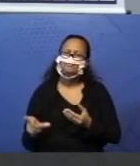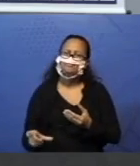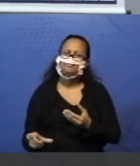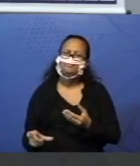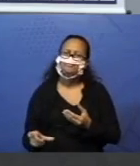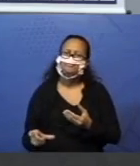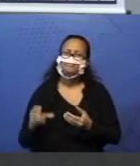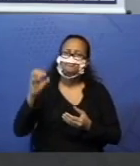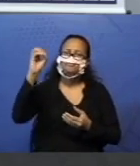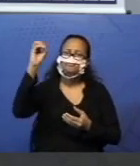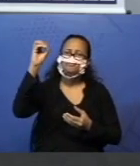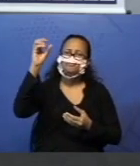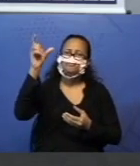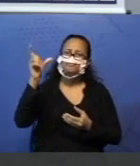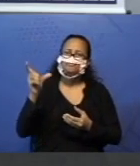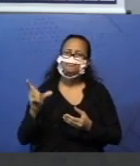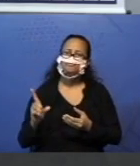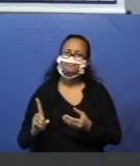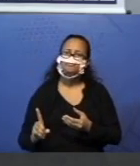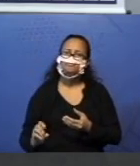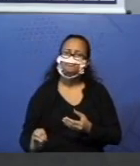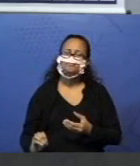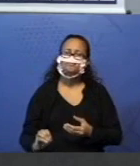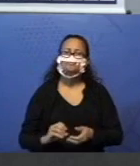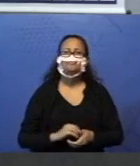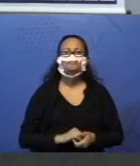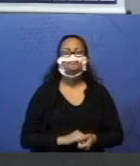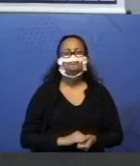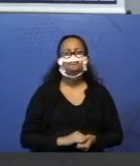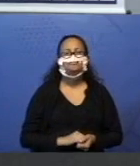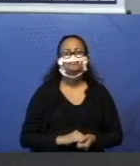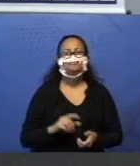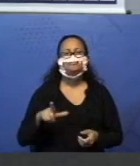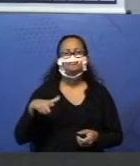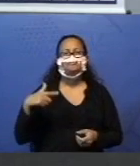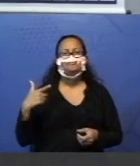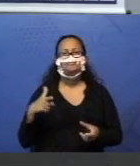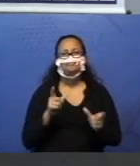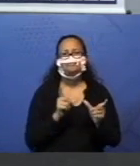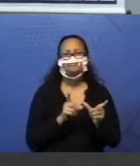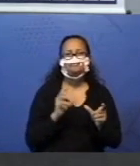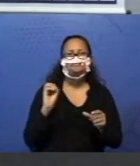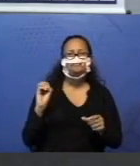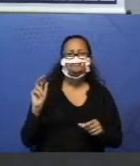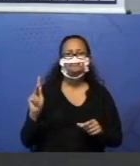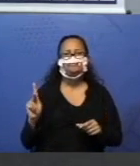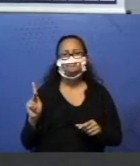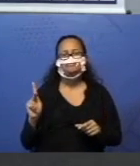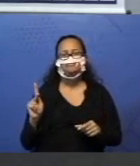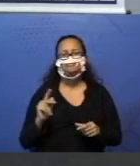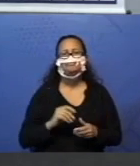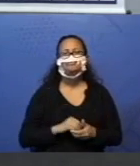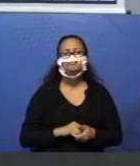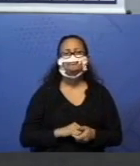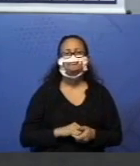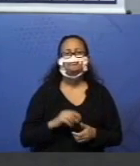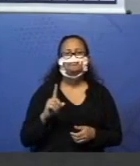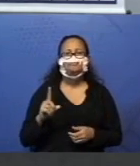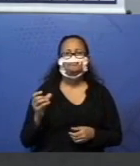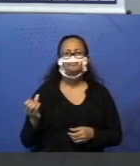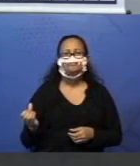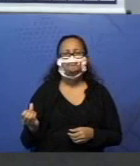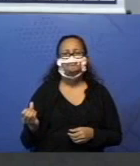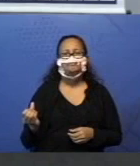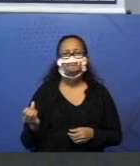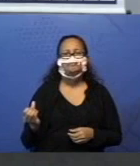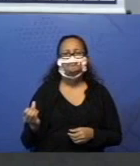termina com zero. A outra parcela, ok. Tá bom? Vamos lá. Dezesseis.